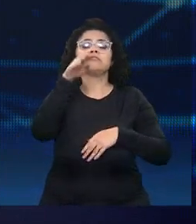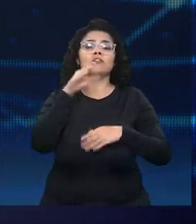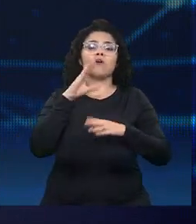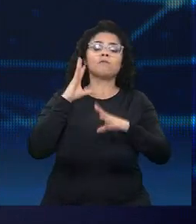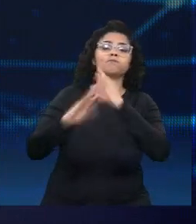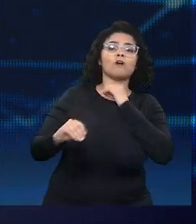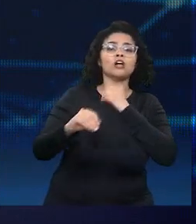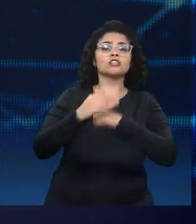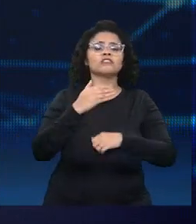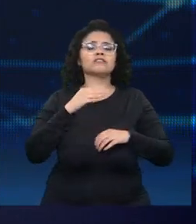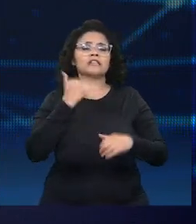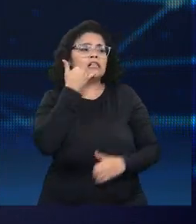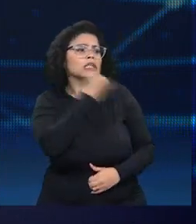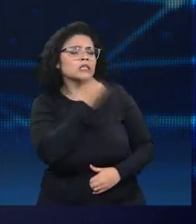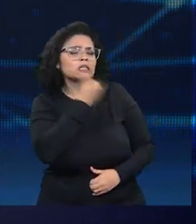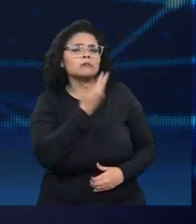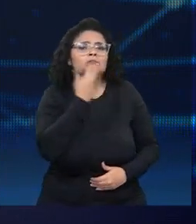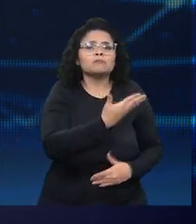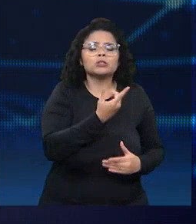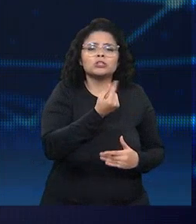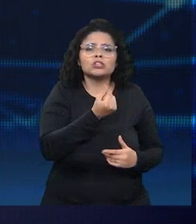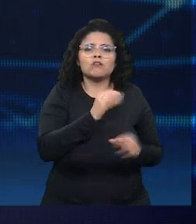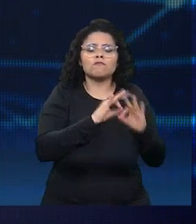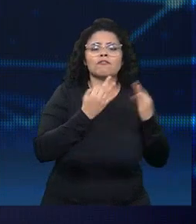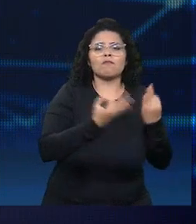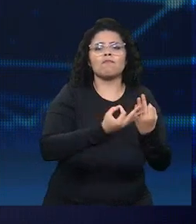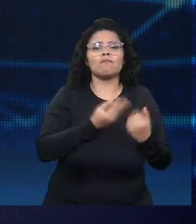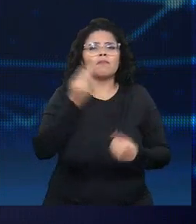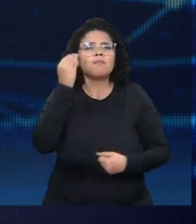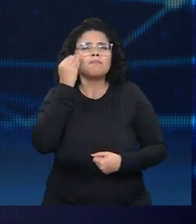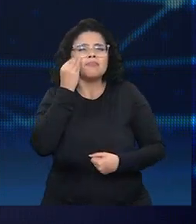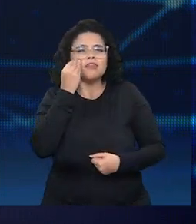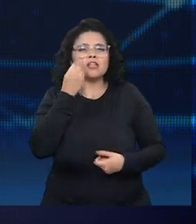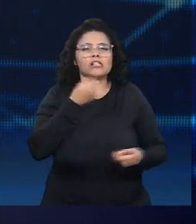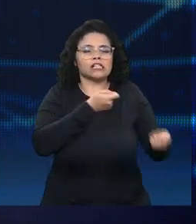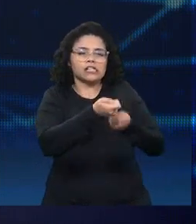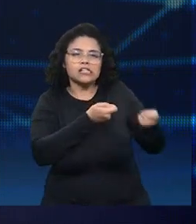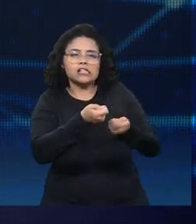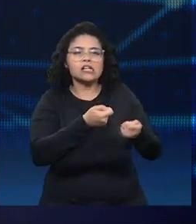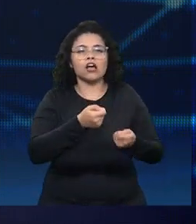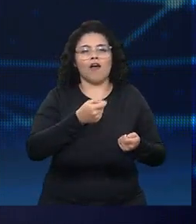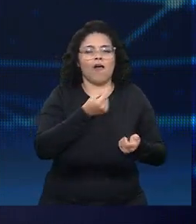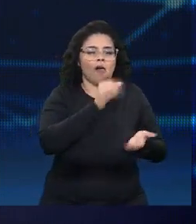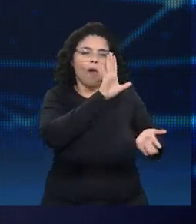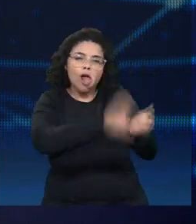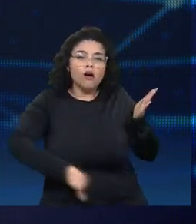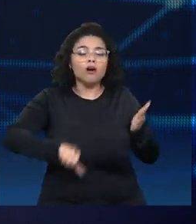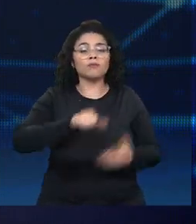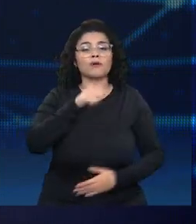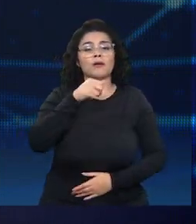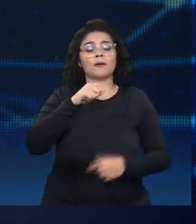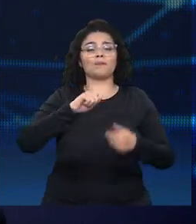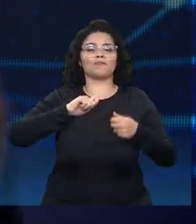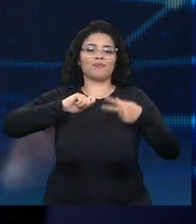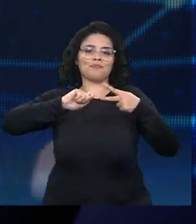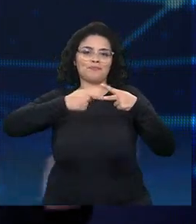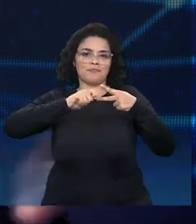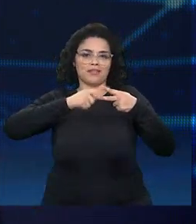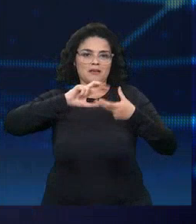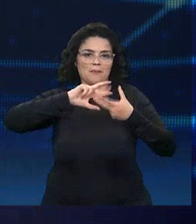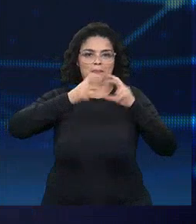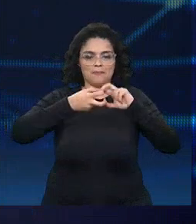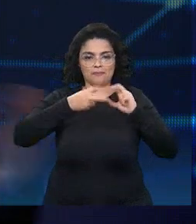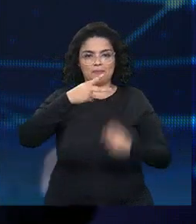com esse tipo de sequestro por causa do chamado golpe do PIX. É um tipo de crime que afeta a todas as classes